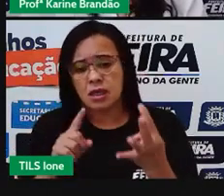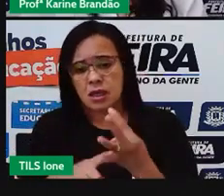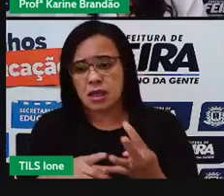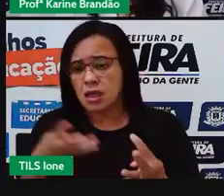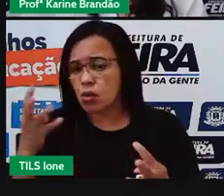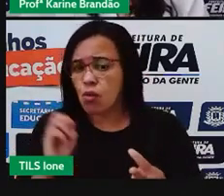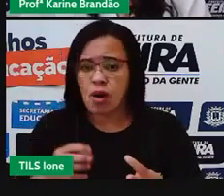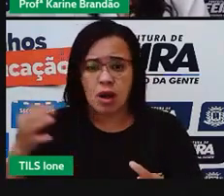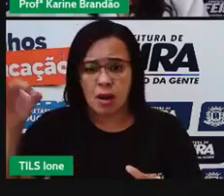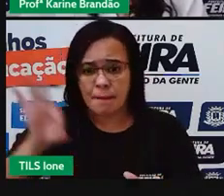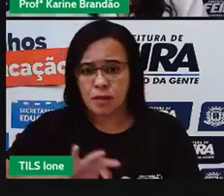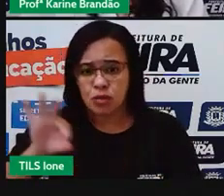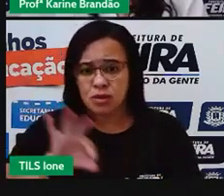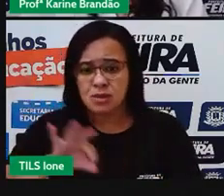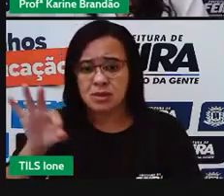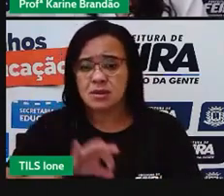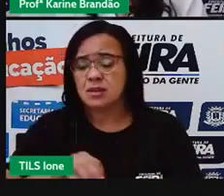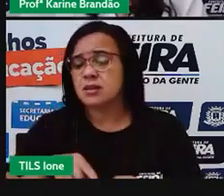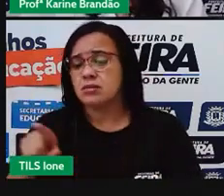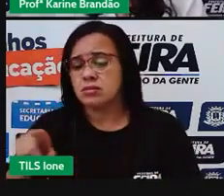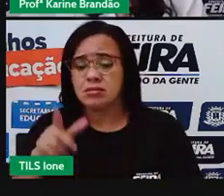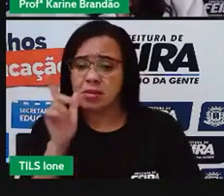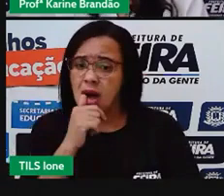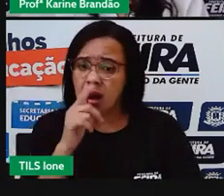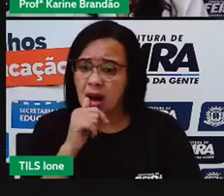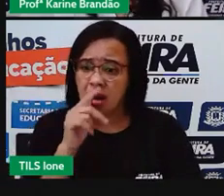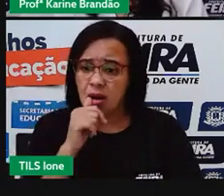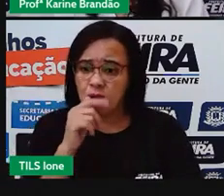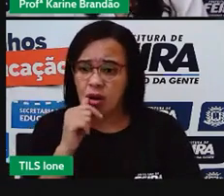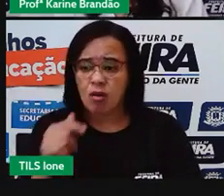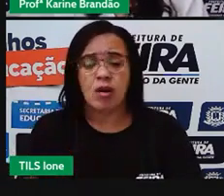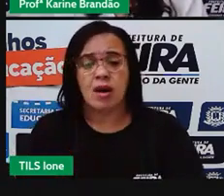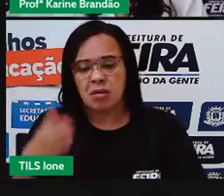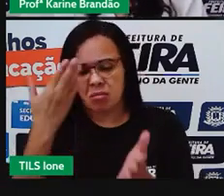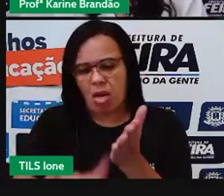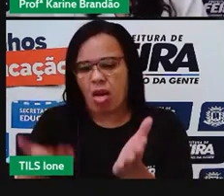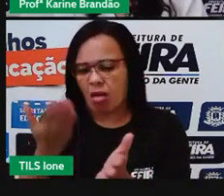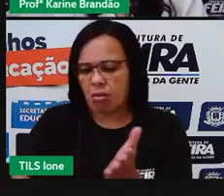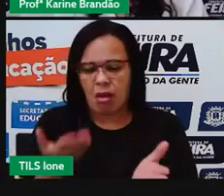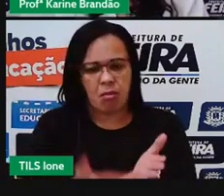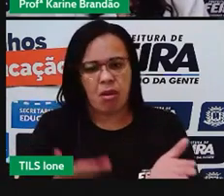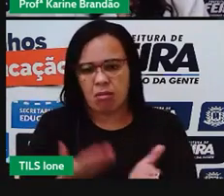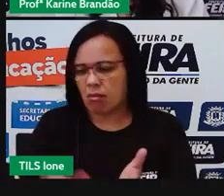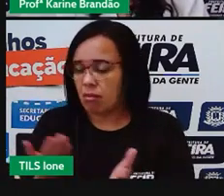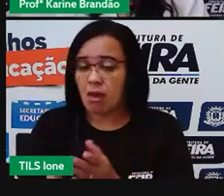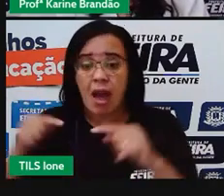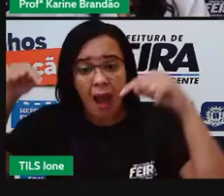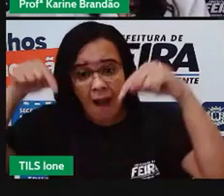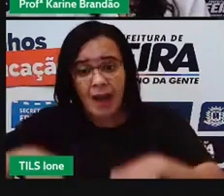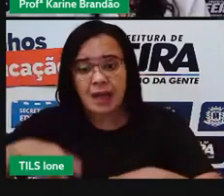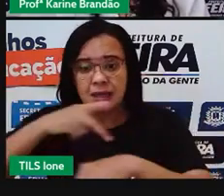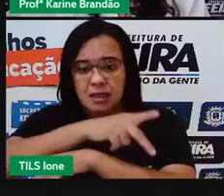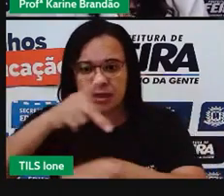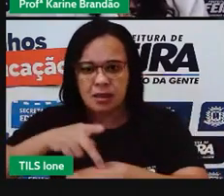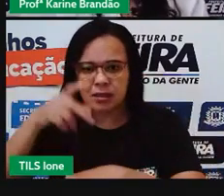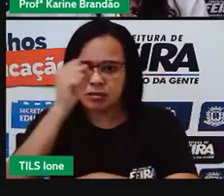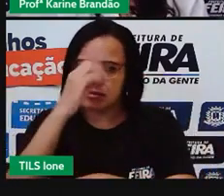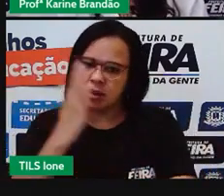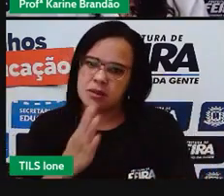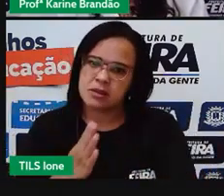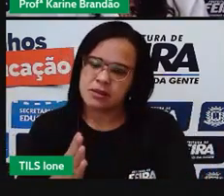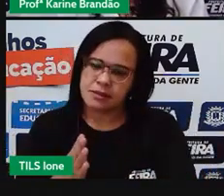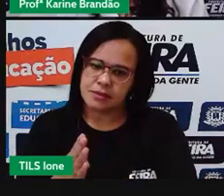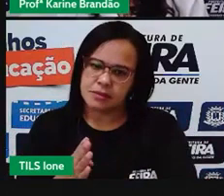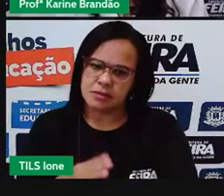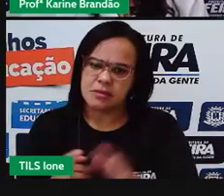potável, ou seja, aquela água que a gente pode consumir, é desperdiçada. Isso quer dizer